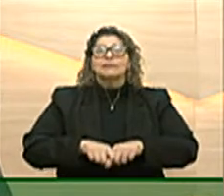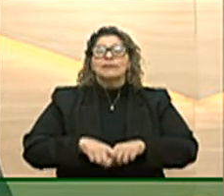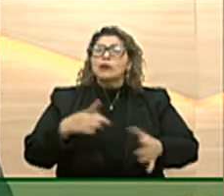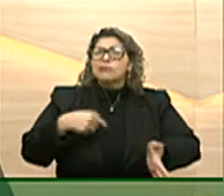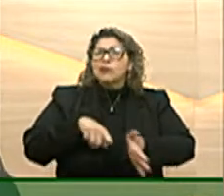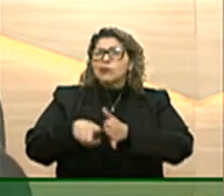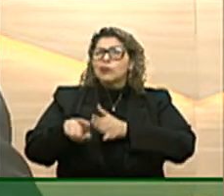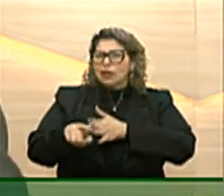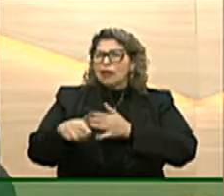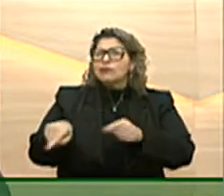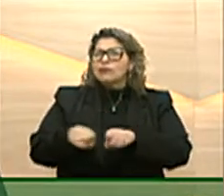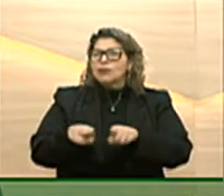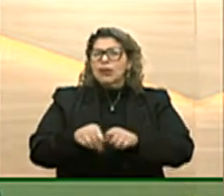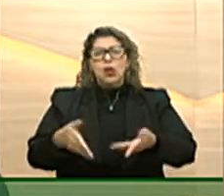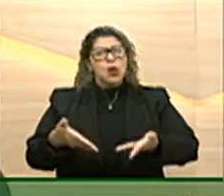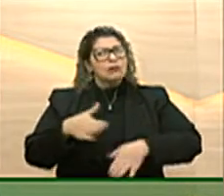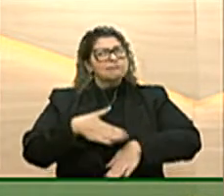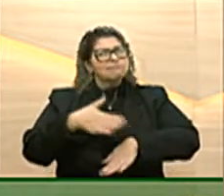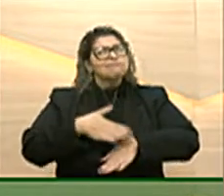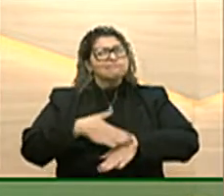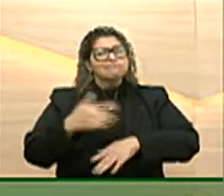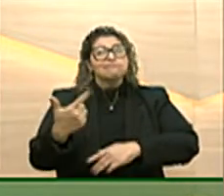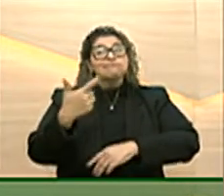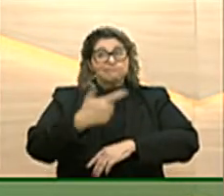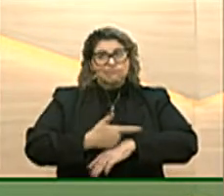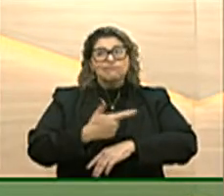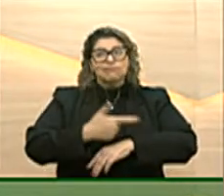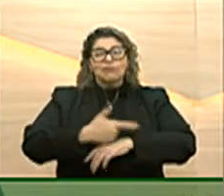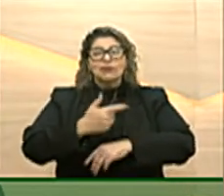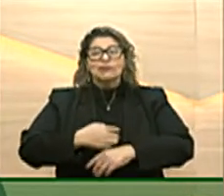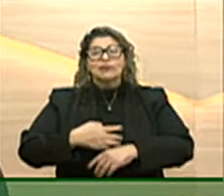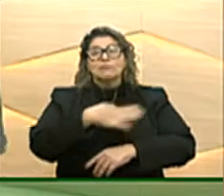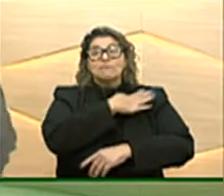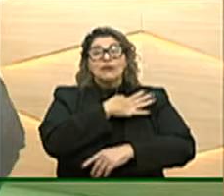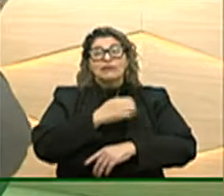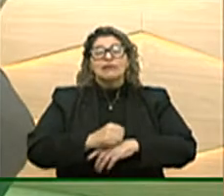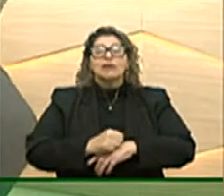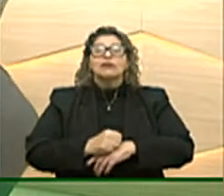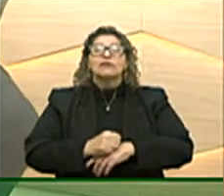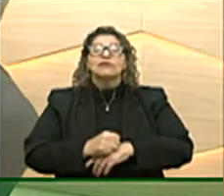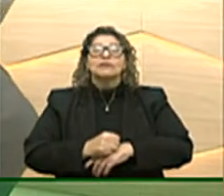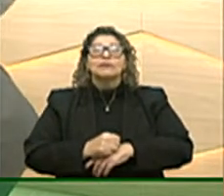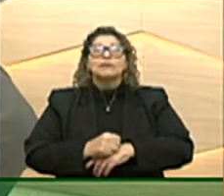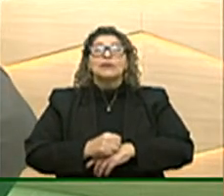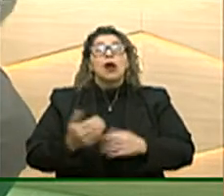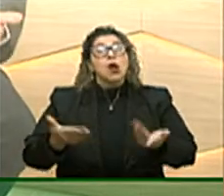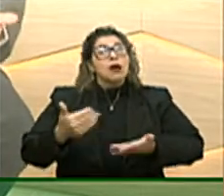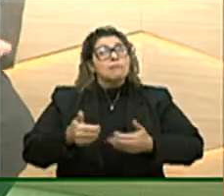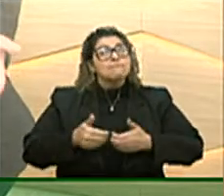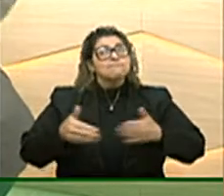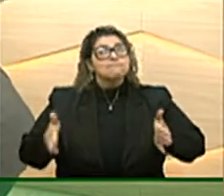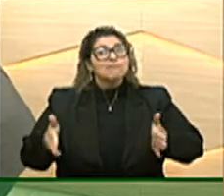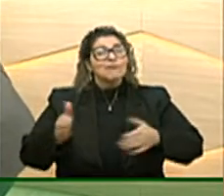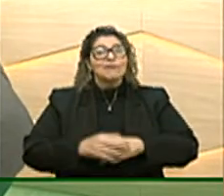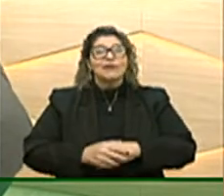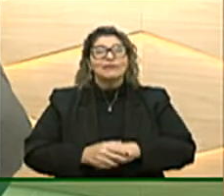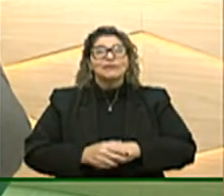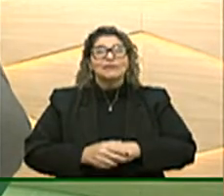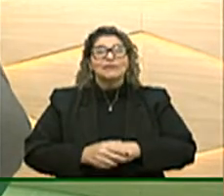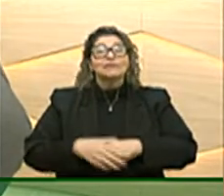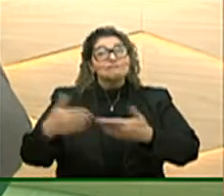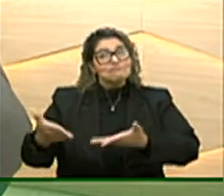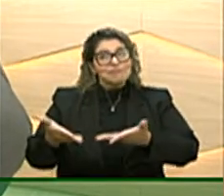perguntas que serão repassadas em instantes ao vice-presidente da República, o nosso convidado. Para abrir esse evento, o anfitrião da Casa,